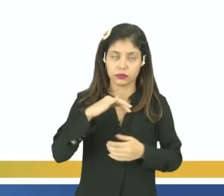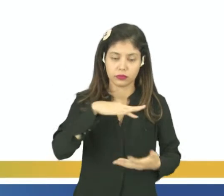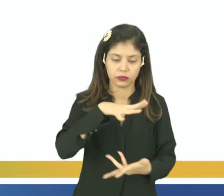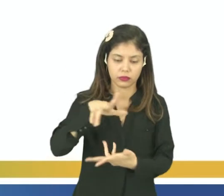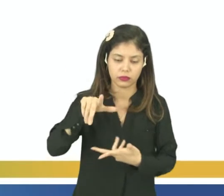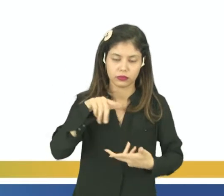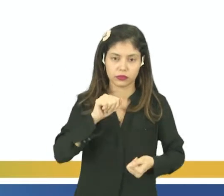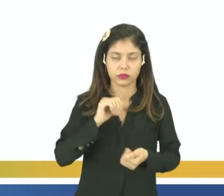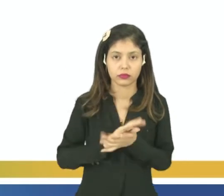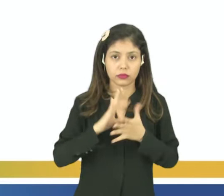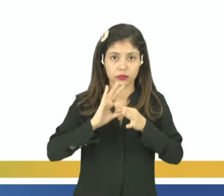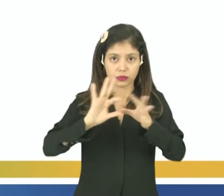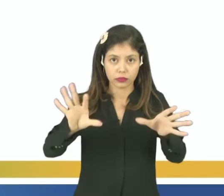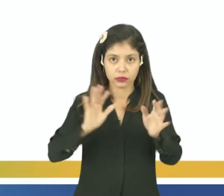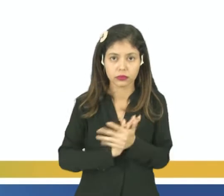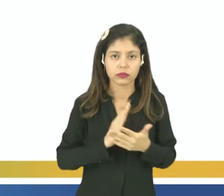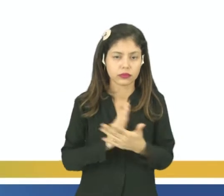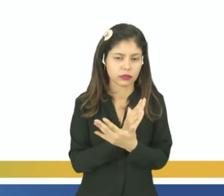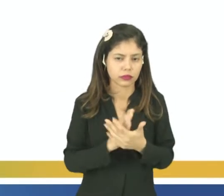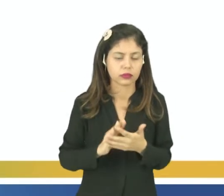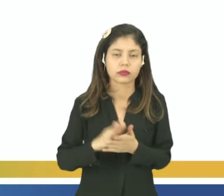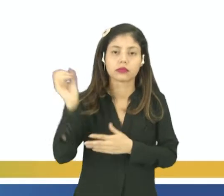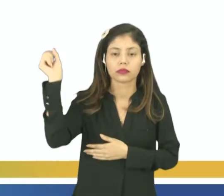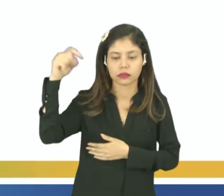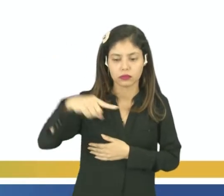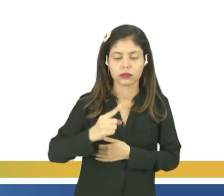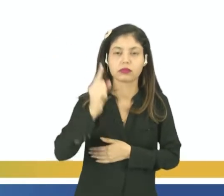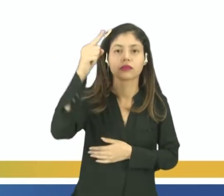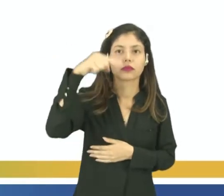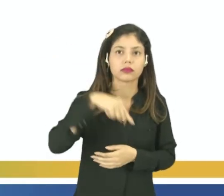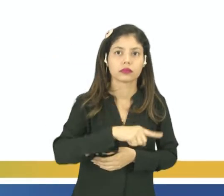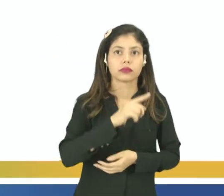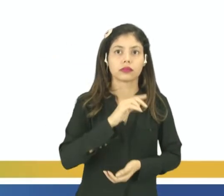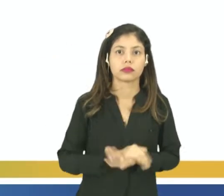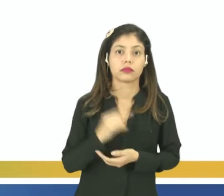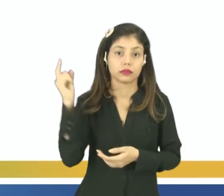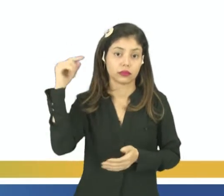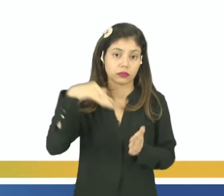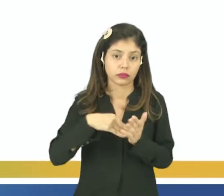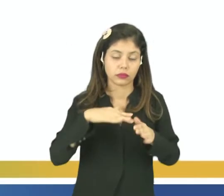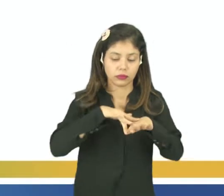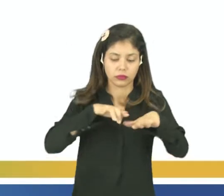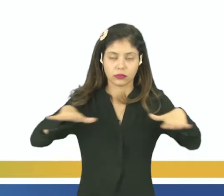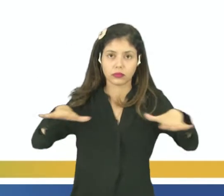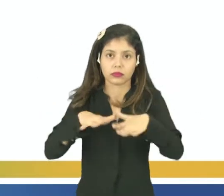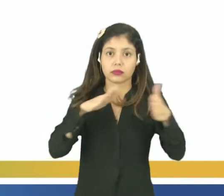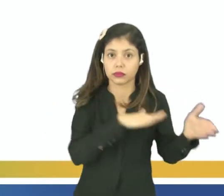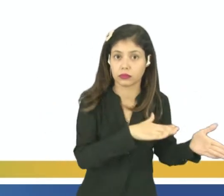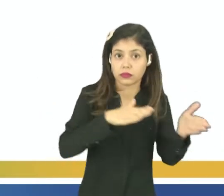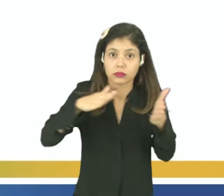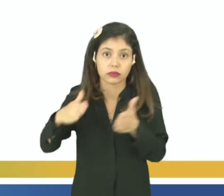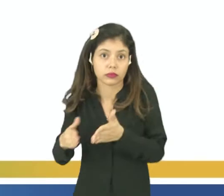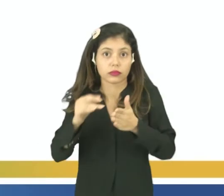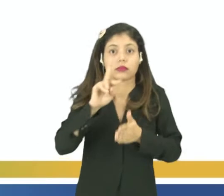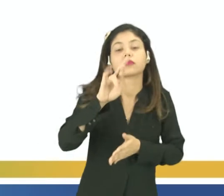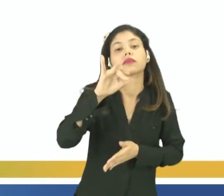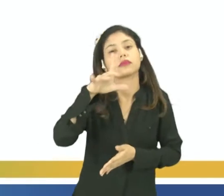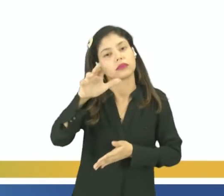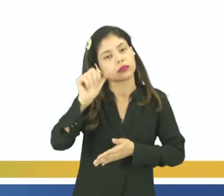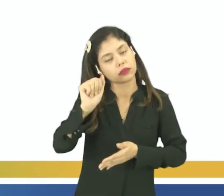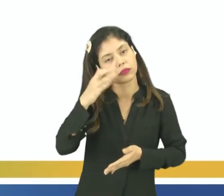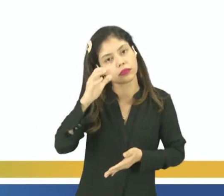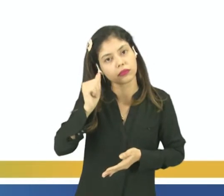e vai liberar alguns raios até a nossa superfície. Só que parte dessa radiação vai ser